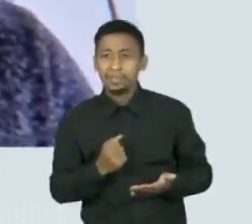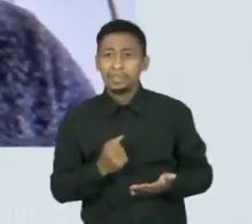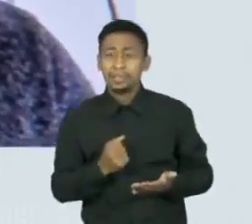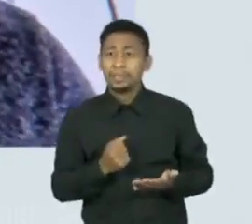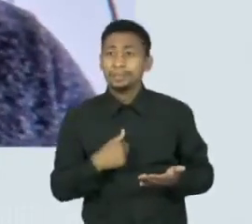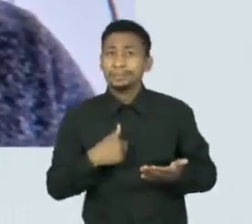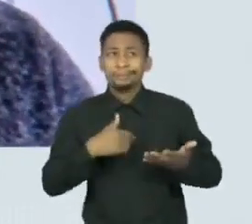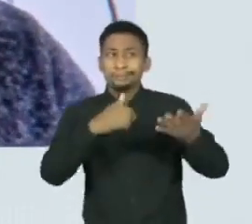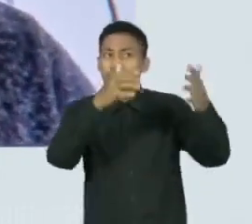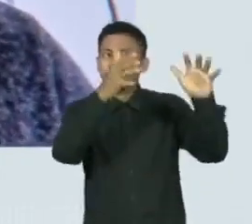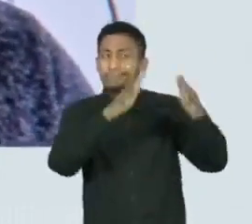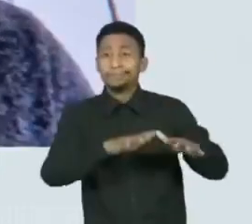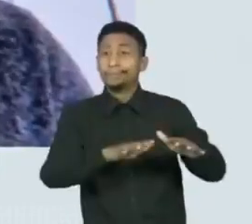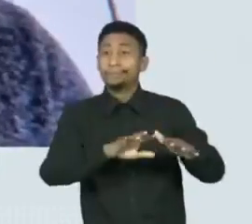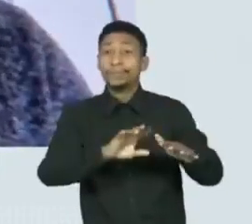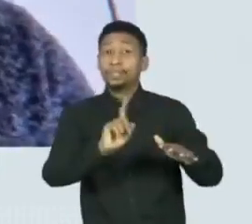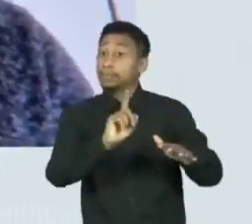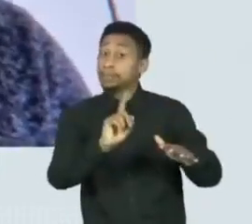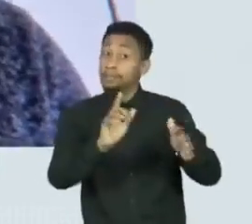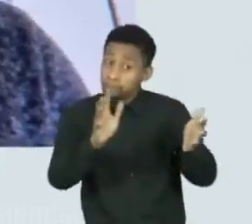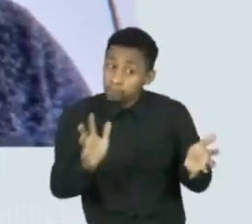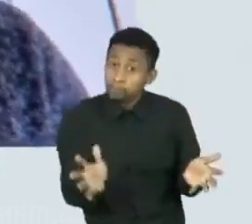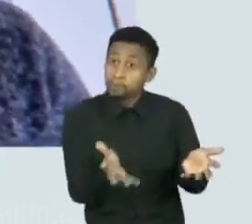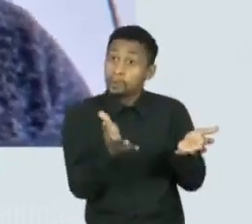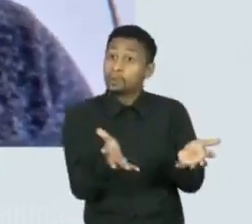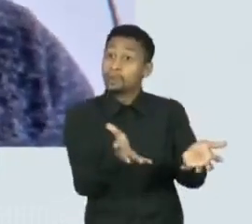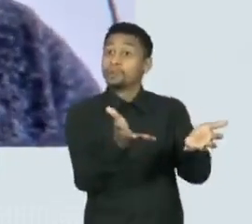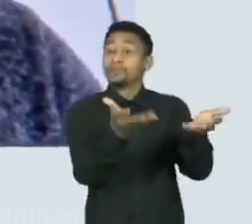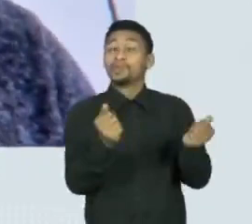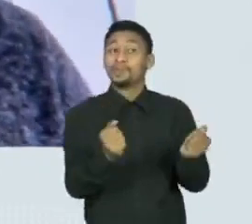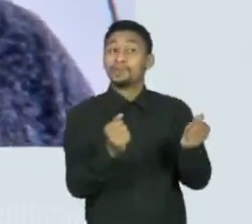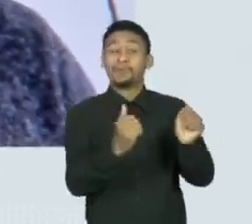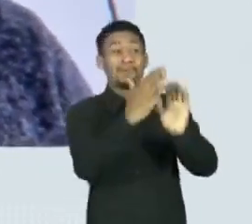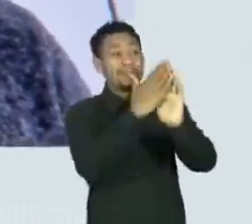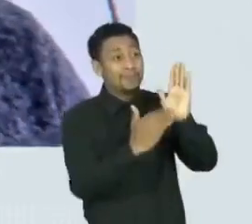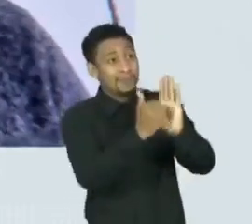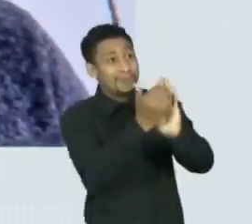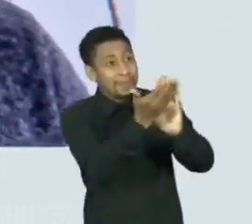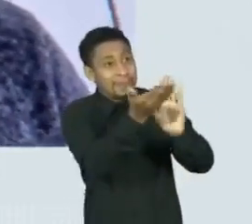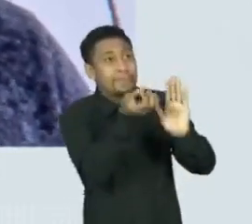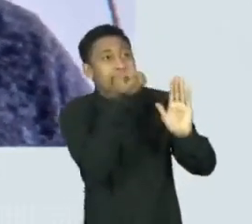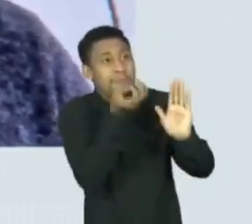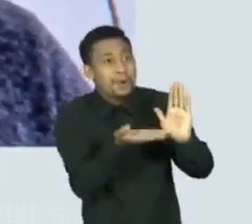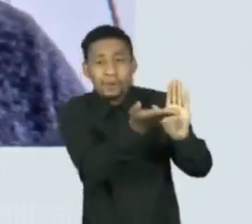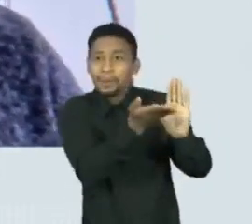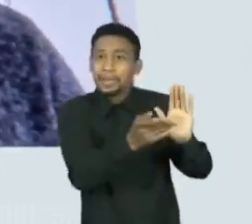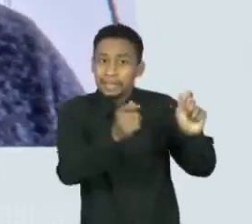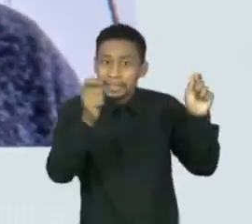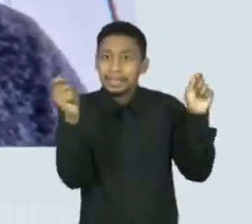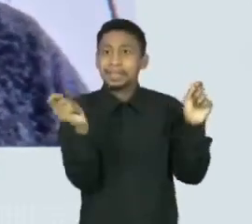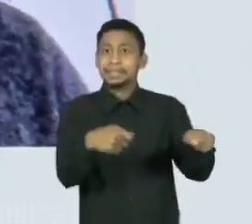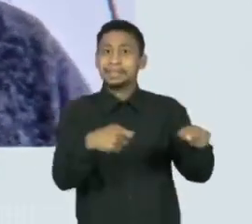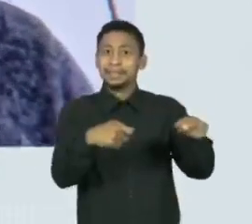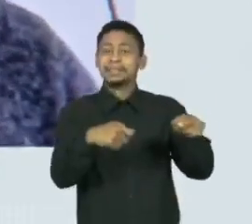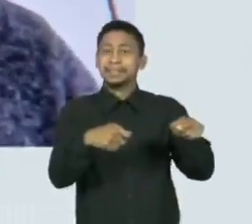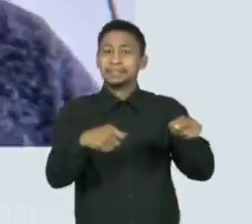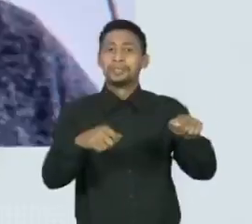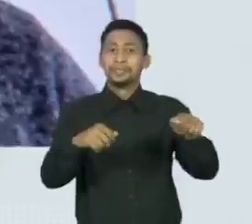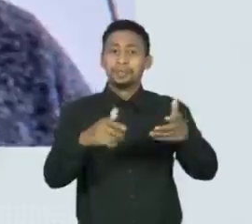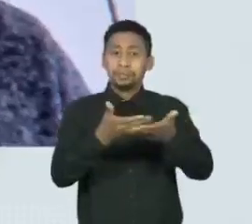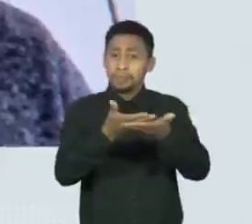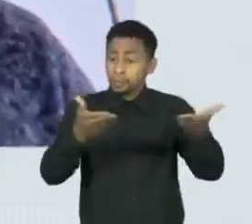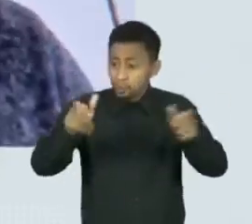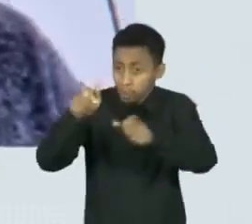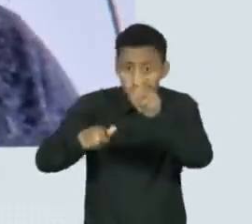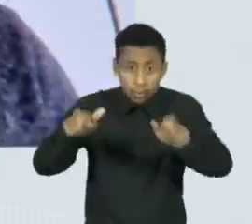desqualificar a arte, na verdade eu qualifico. Qualifica o ser humano como potencial artista, porque todos nós temos